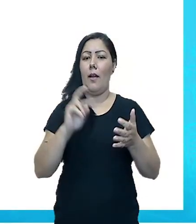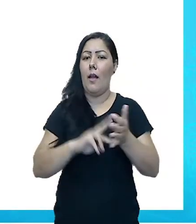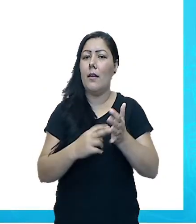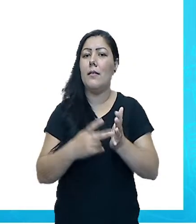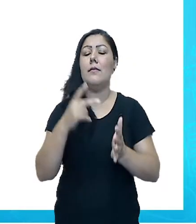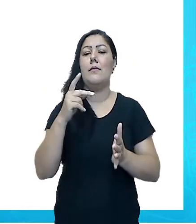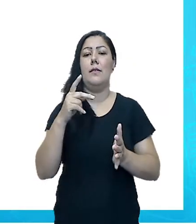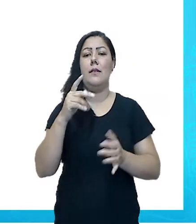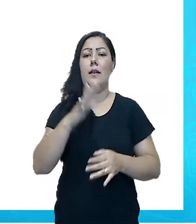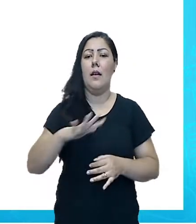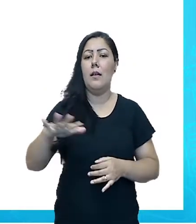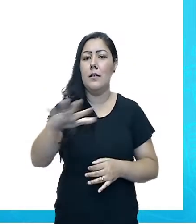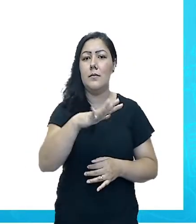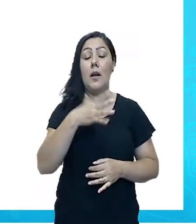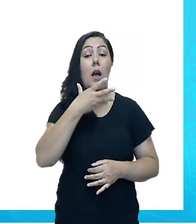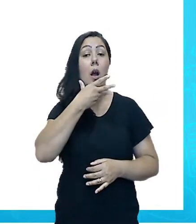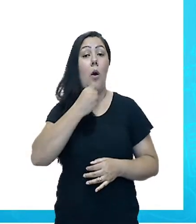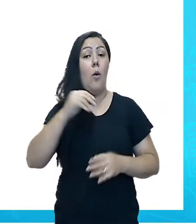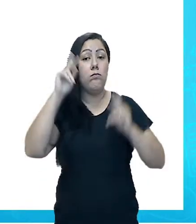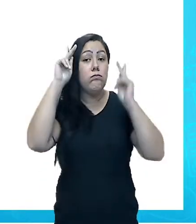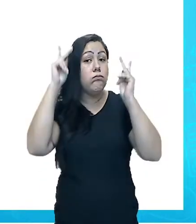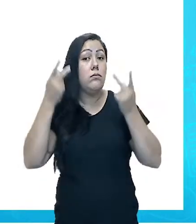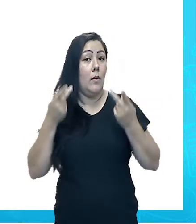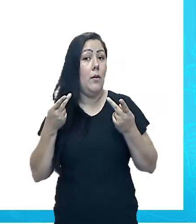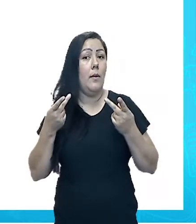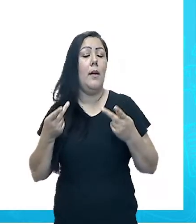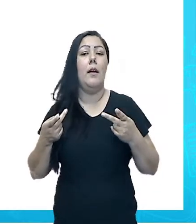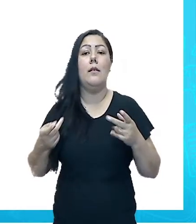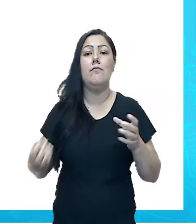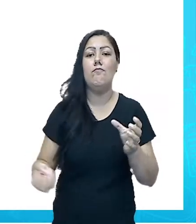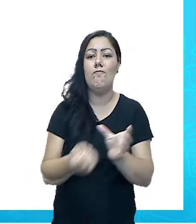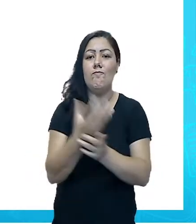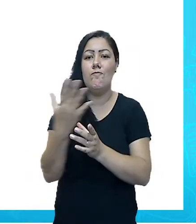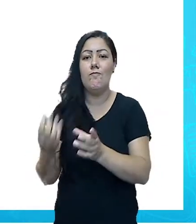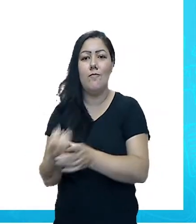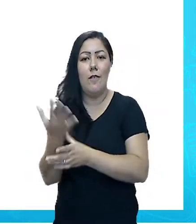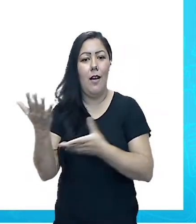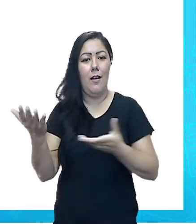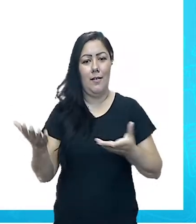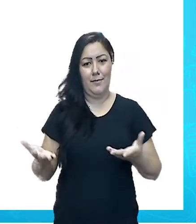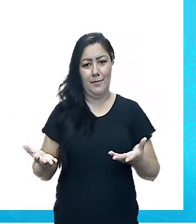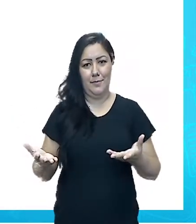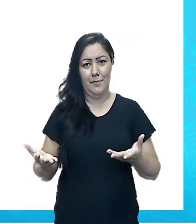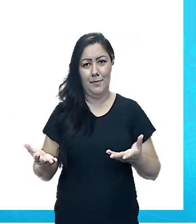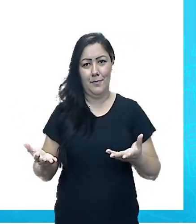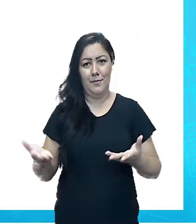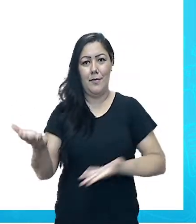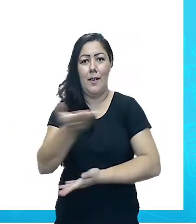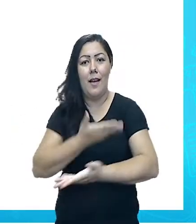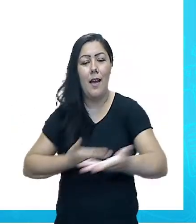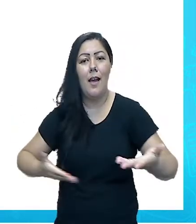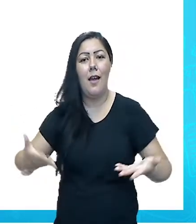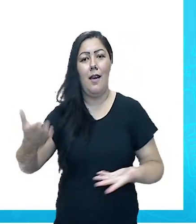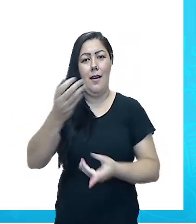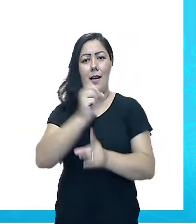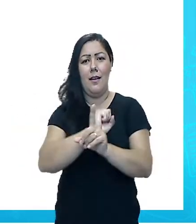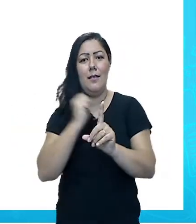geográfico é onde ocorrem as relações sociais,